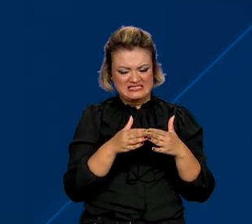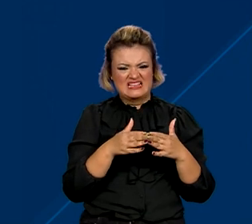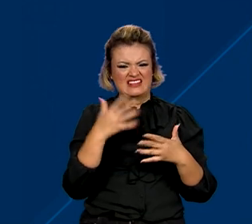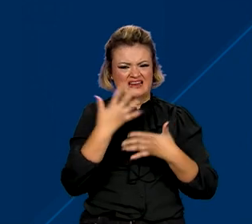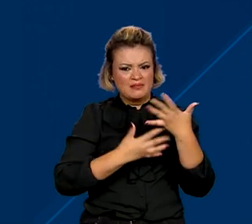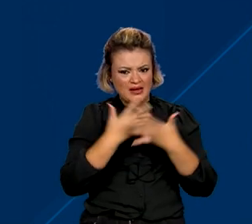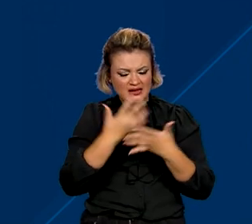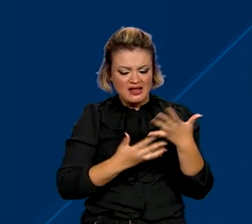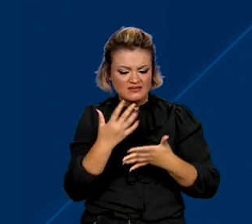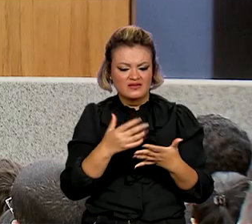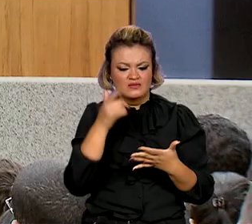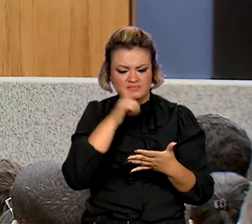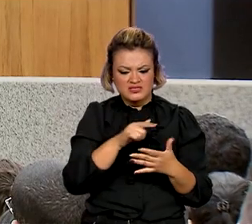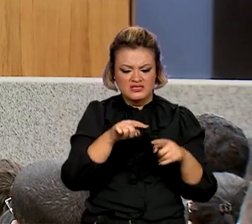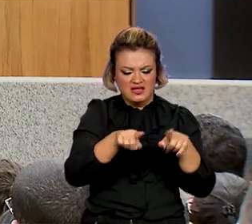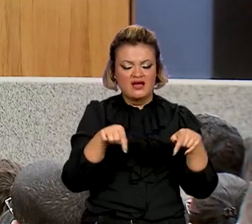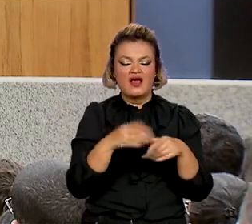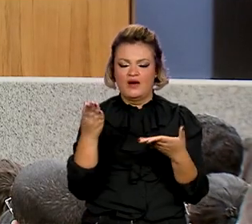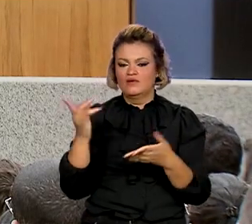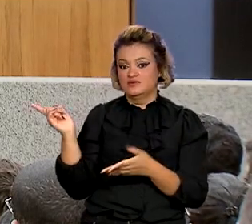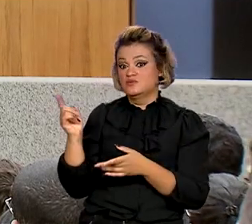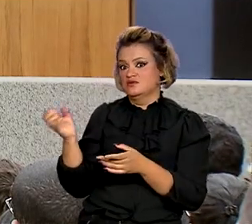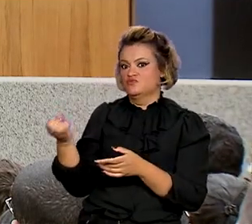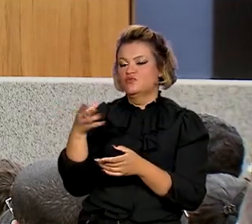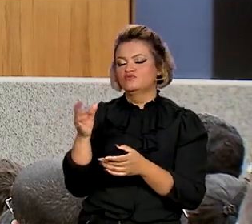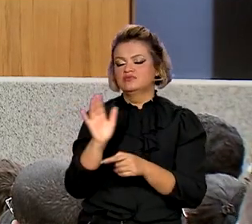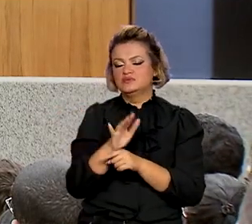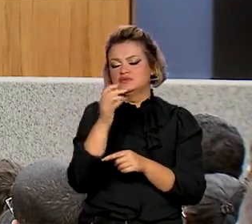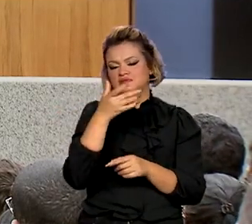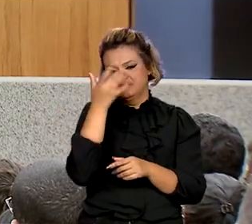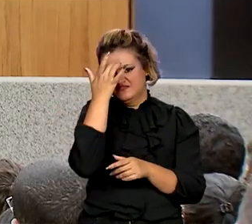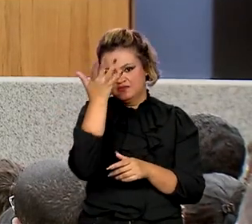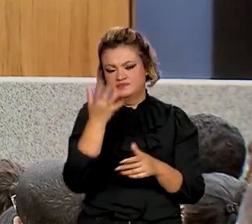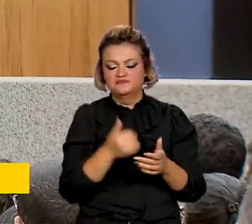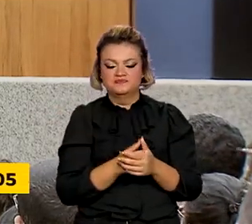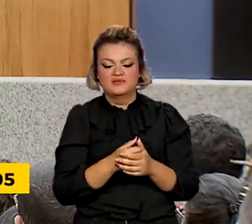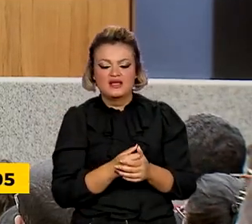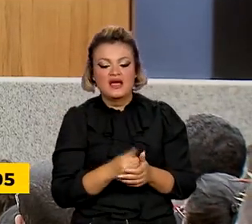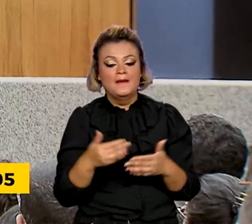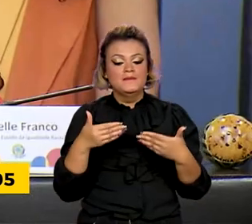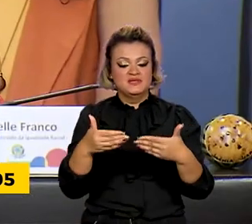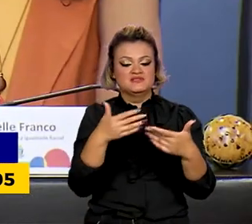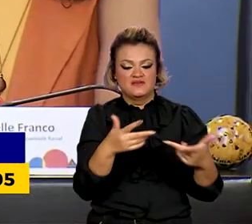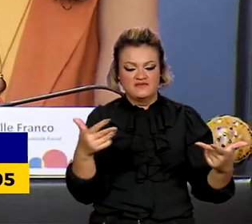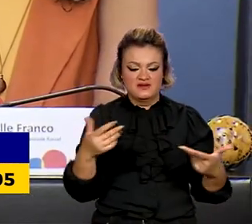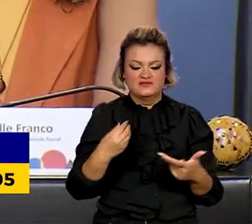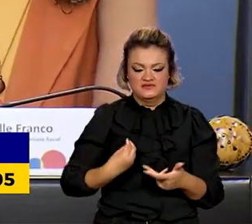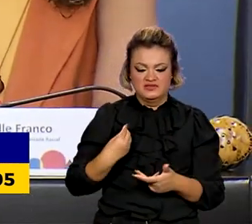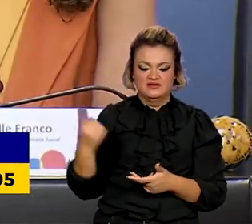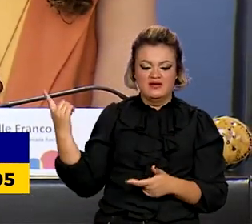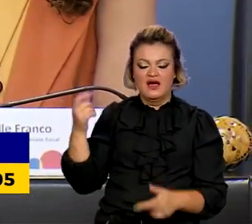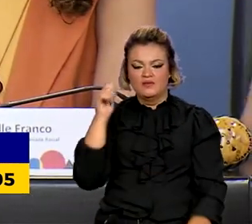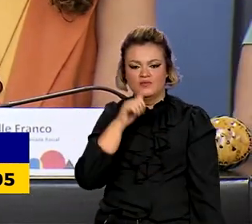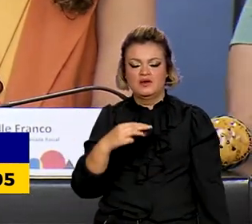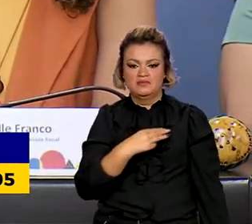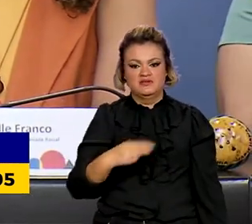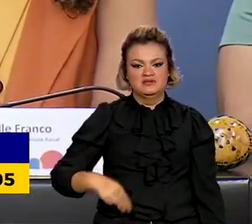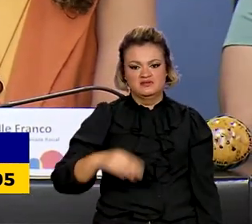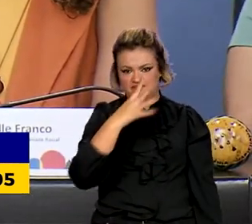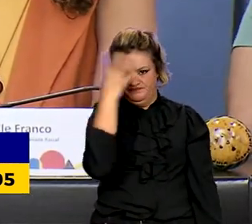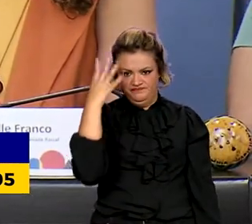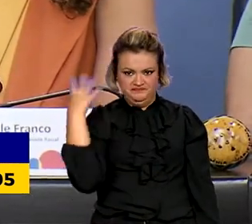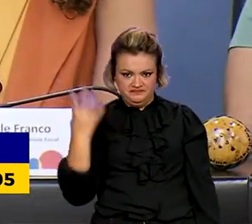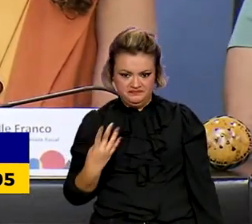territórios indígenas. Pela manhã, numa celebração com a participação de outros ministérios, a ministra dos Povos Indígenas